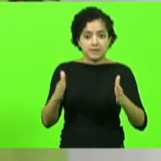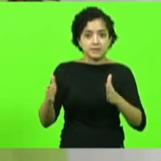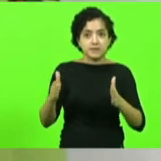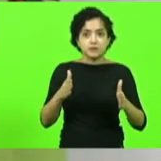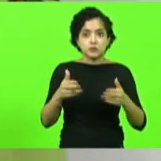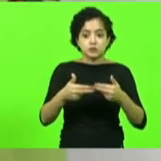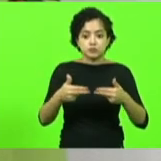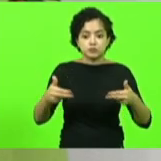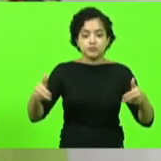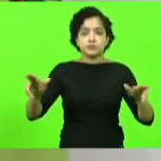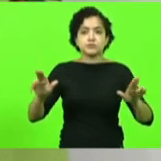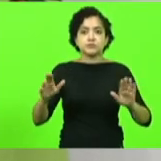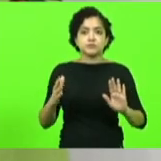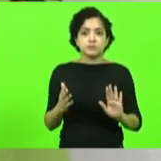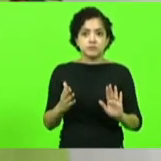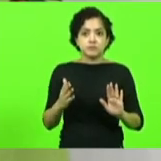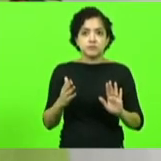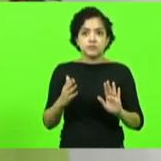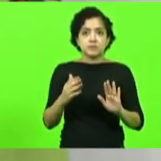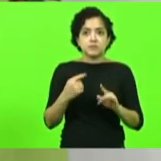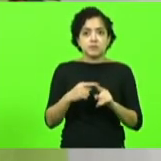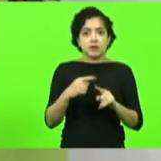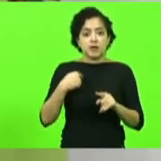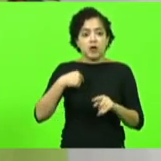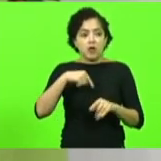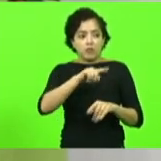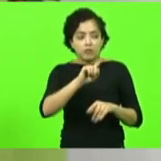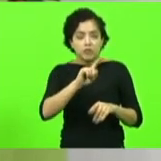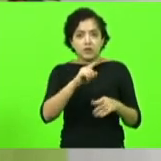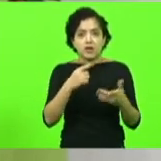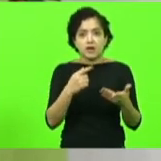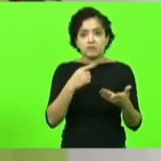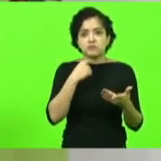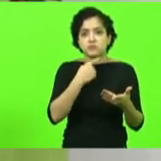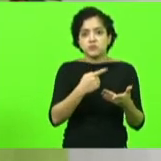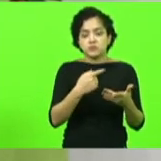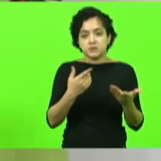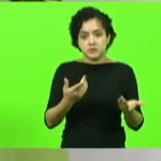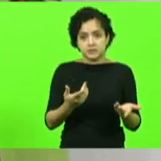o Márcio Machado não possa inaugurar não possa entregar para a comunidade